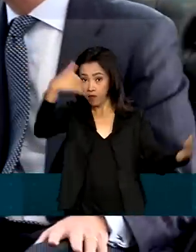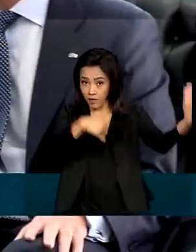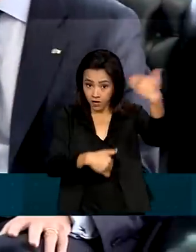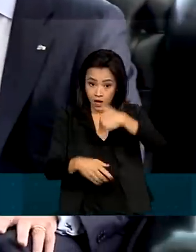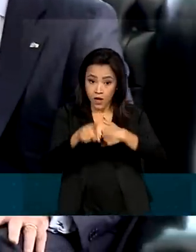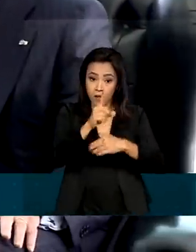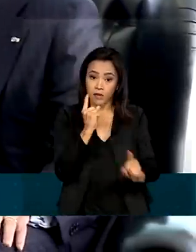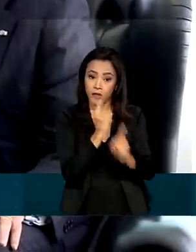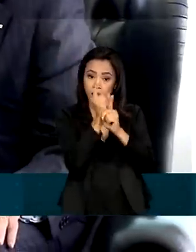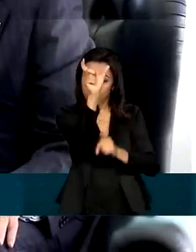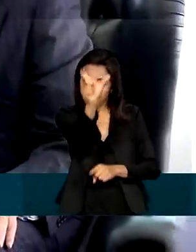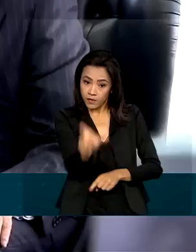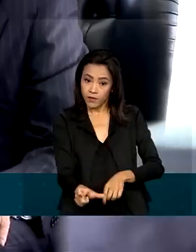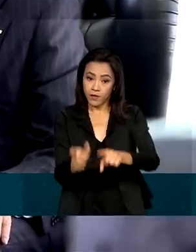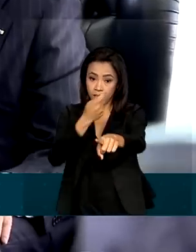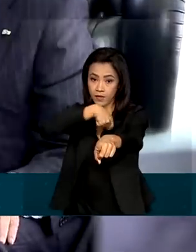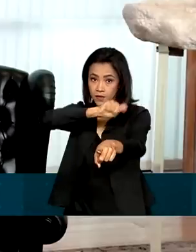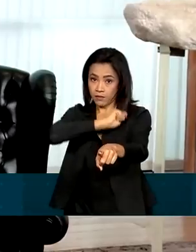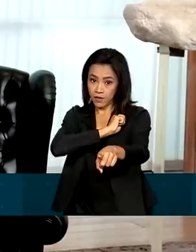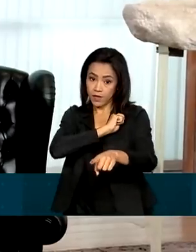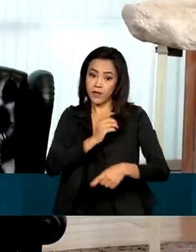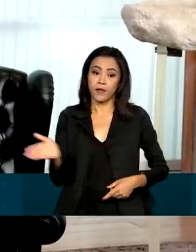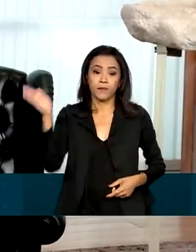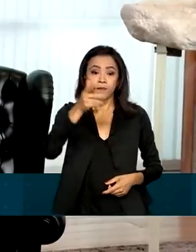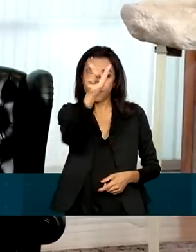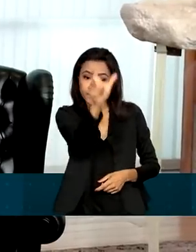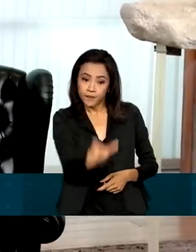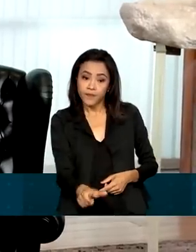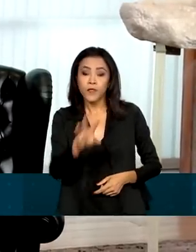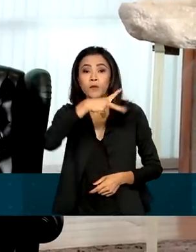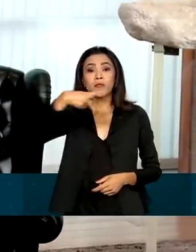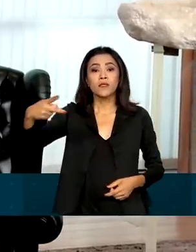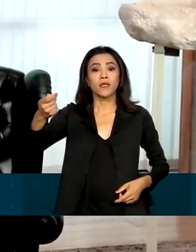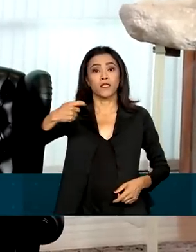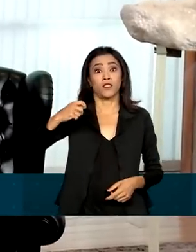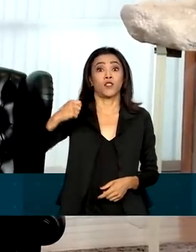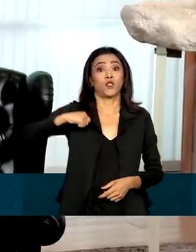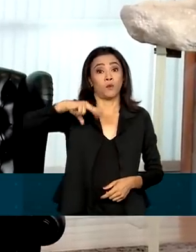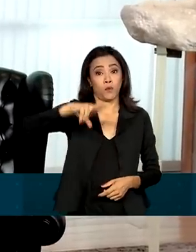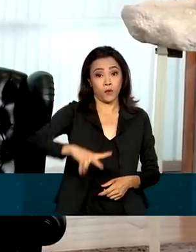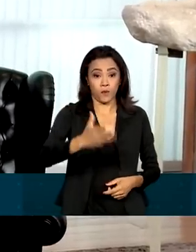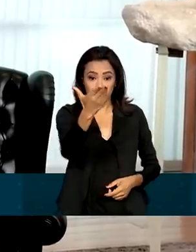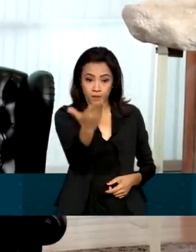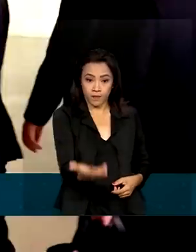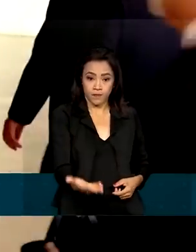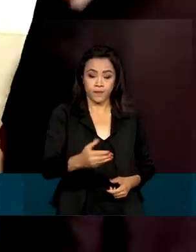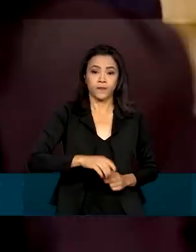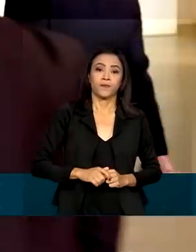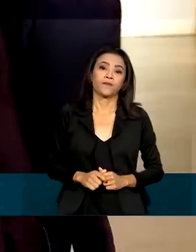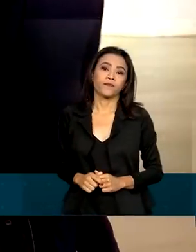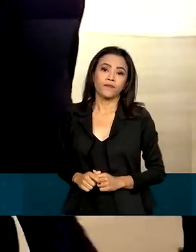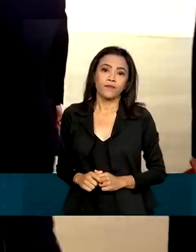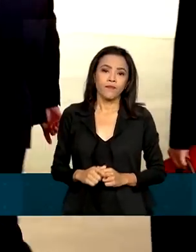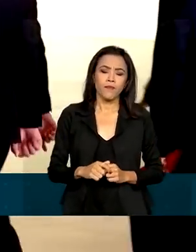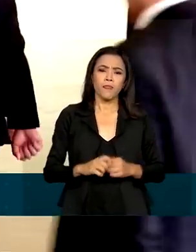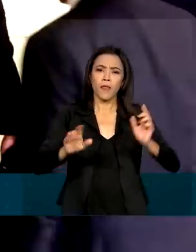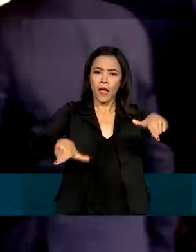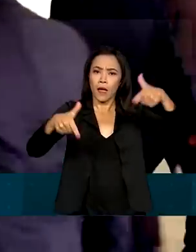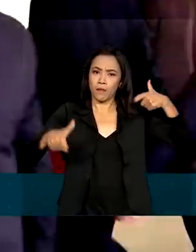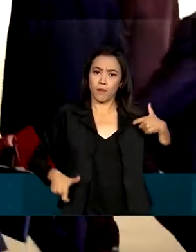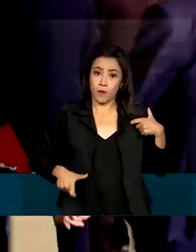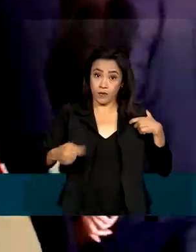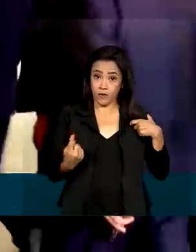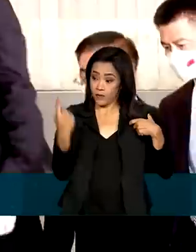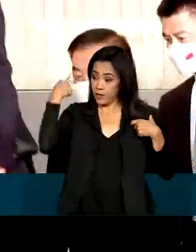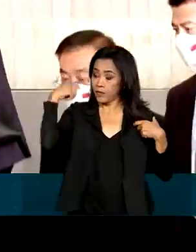como o rei Felipe VI, da Espanha, e o presidente de Portugal, Marcelo Rebelo de Souza. A posse presidencial